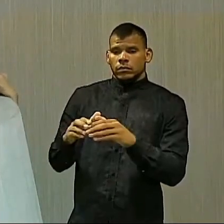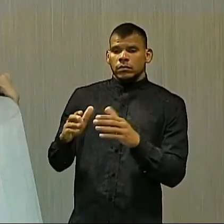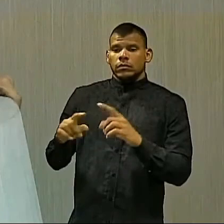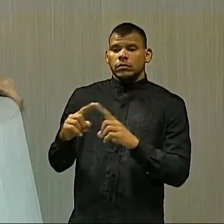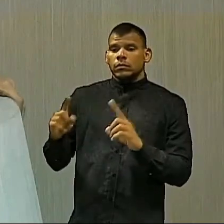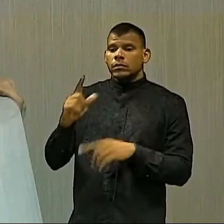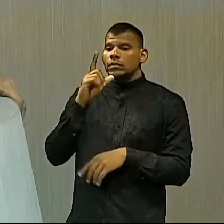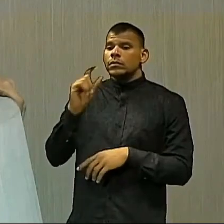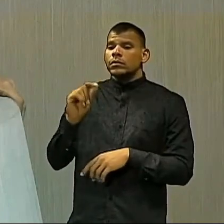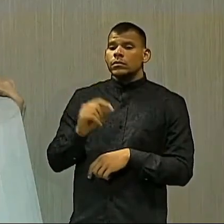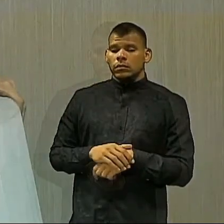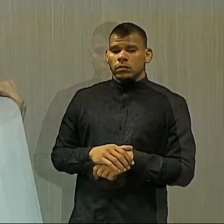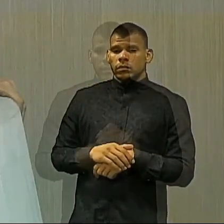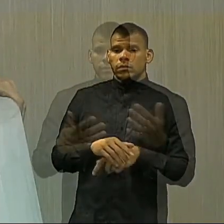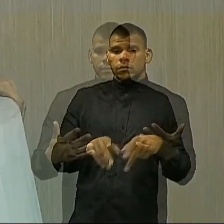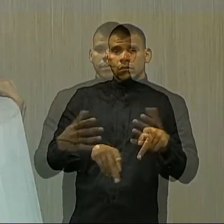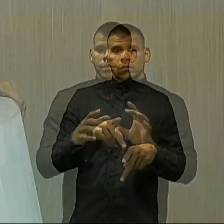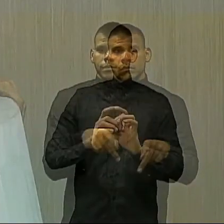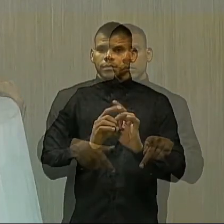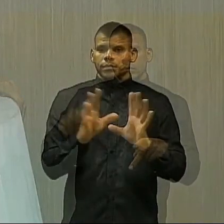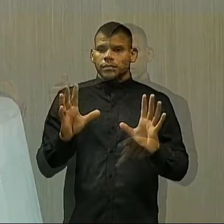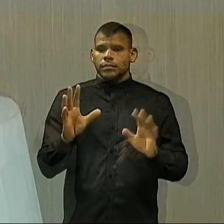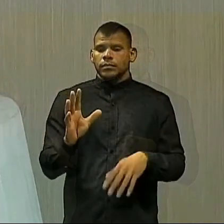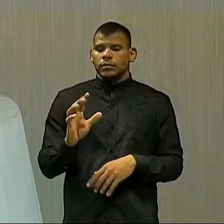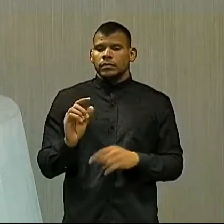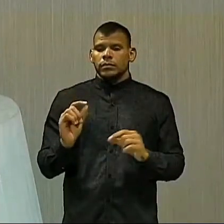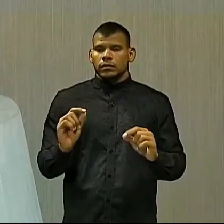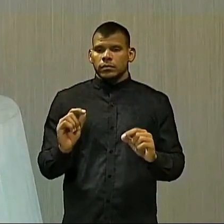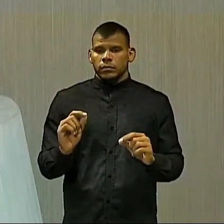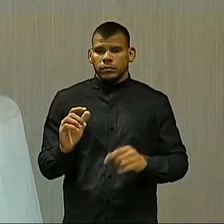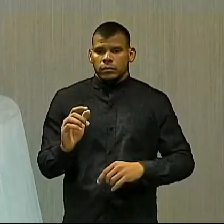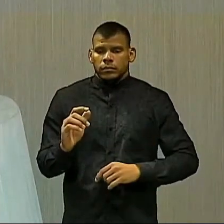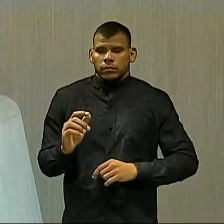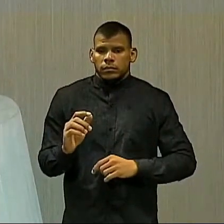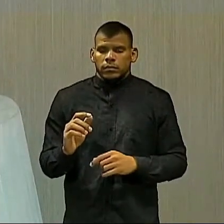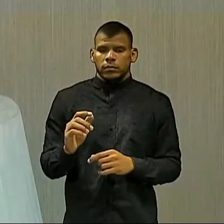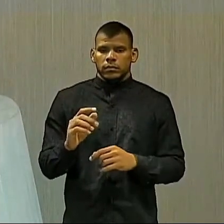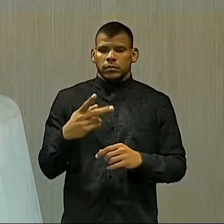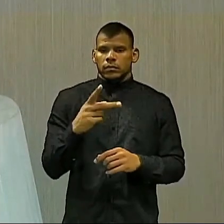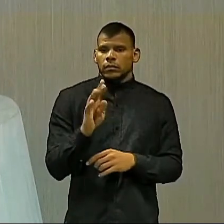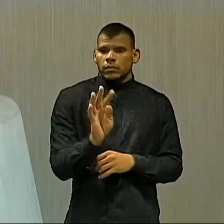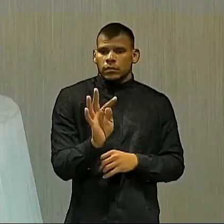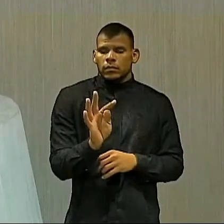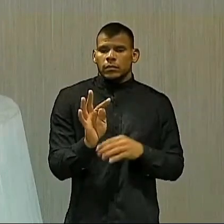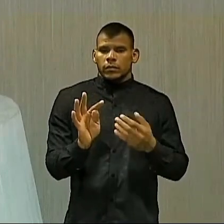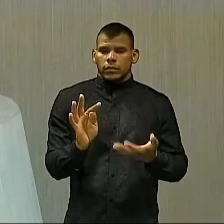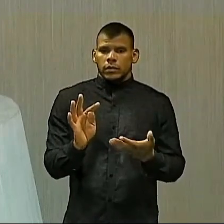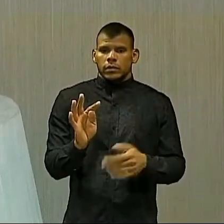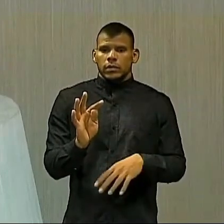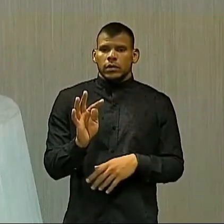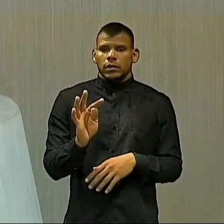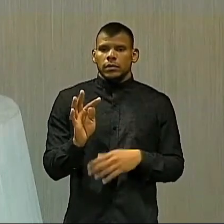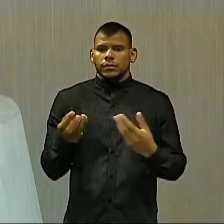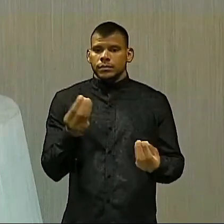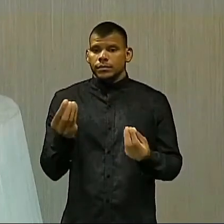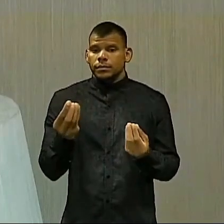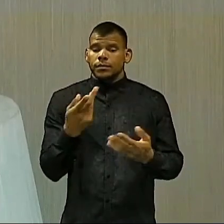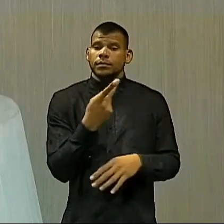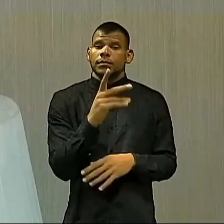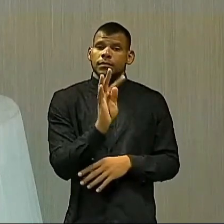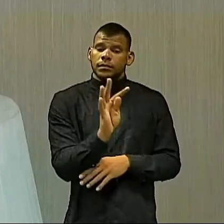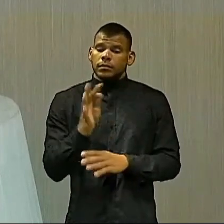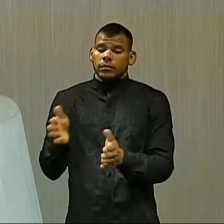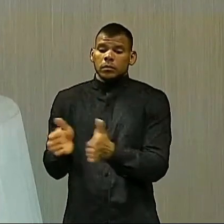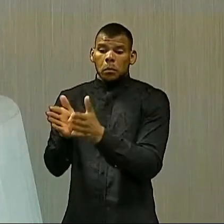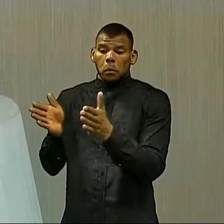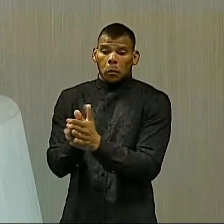paga a conta disso é o povo. Mas nós viemos falando aqui, denunciando que o PT se alimenta da miséria. O PT